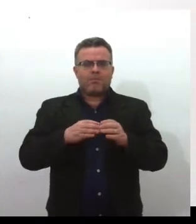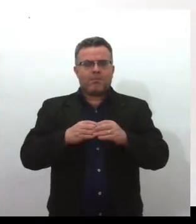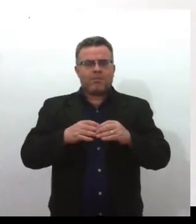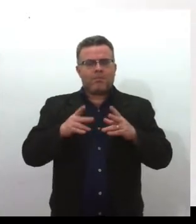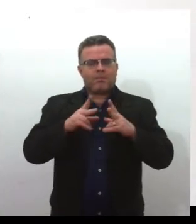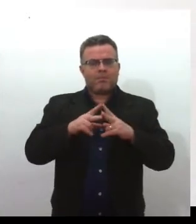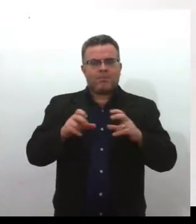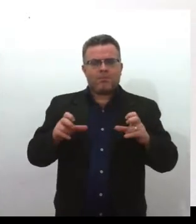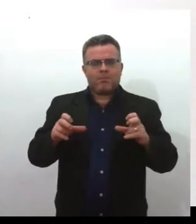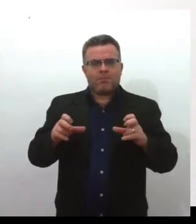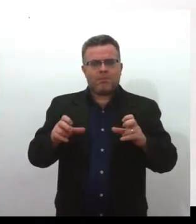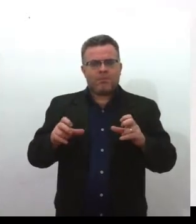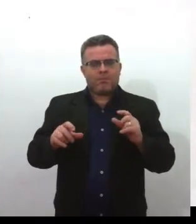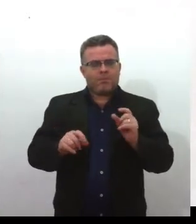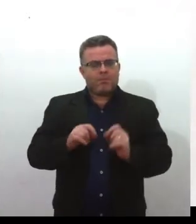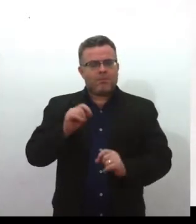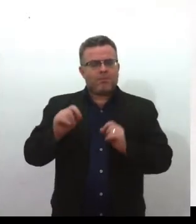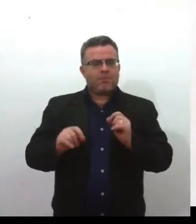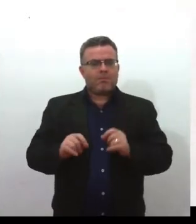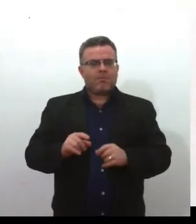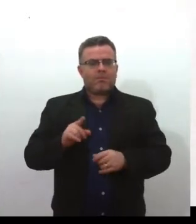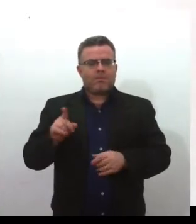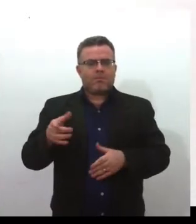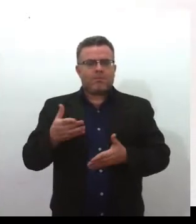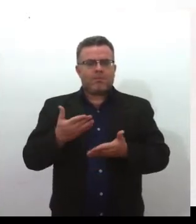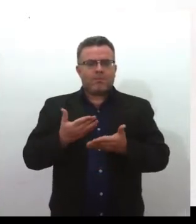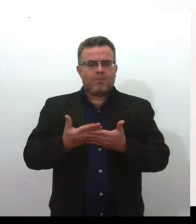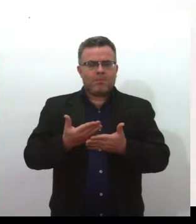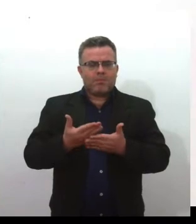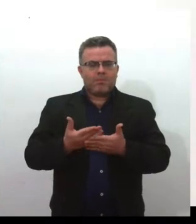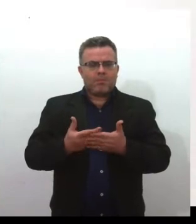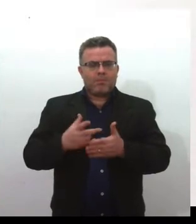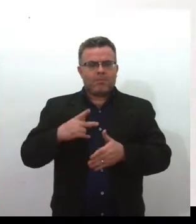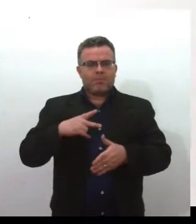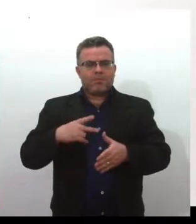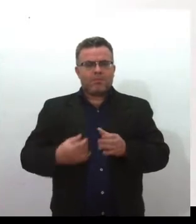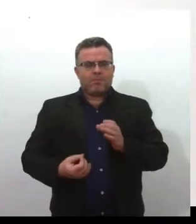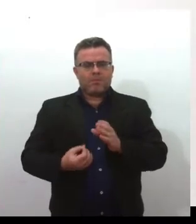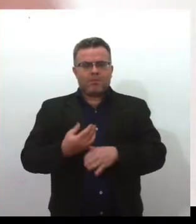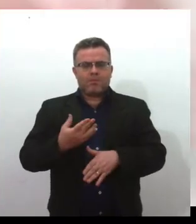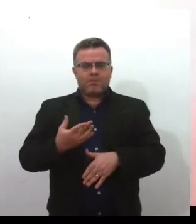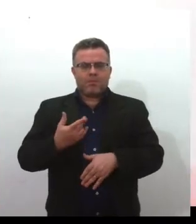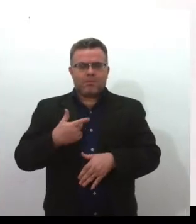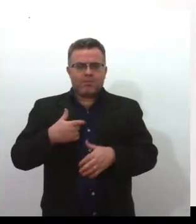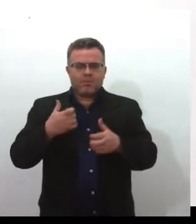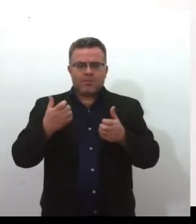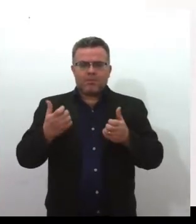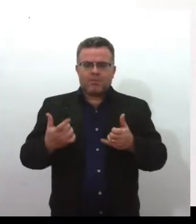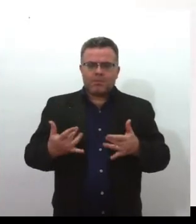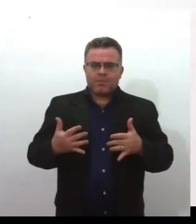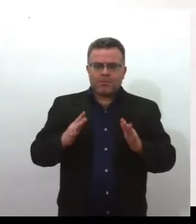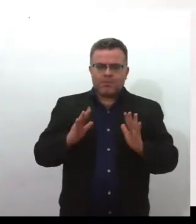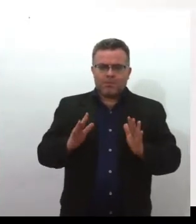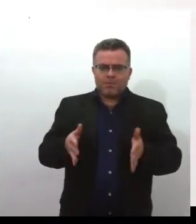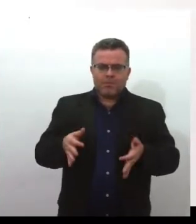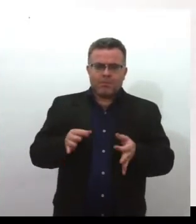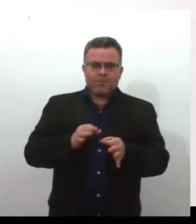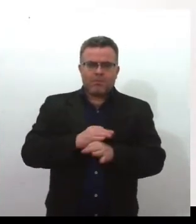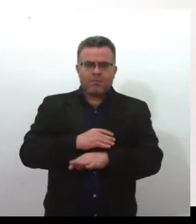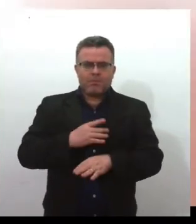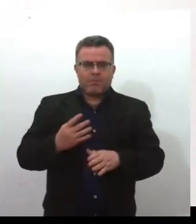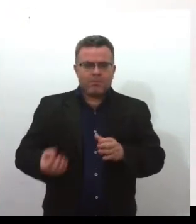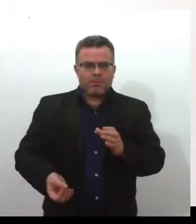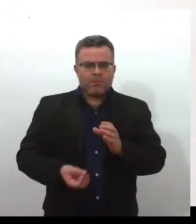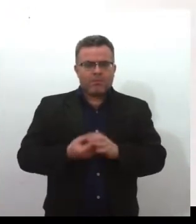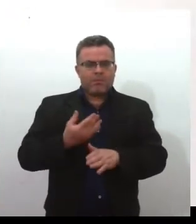né. Ela, quando vai fundar a sua escola particular, ela diz isso, né. Fui levada a criar uma escola particular,